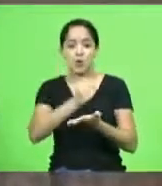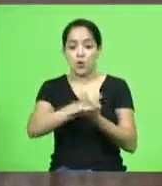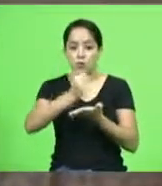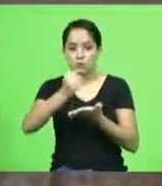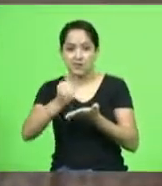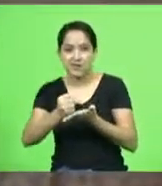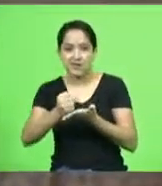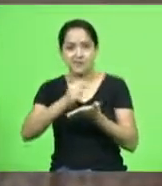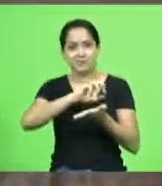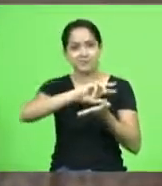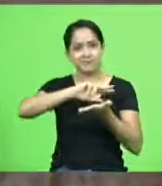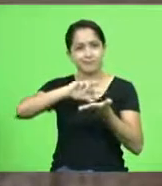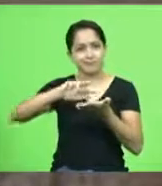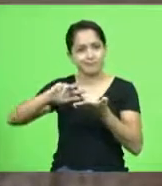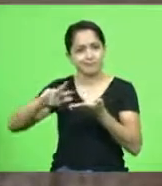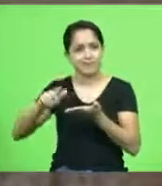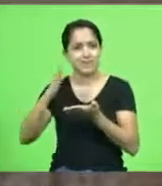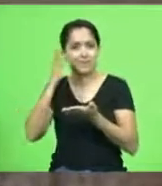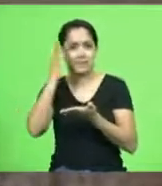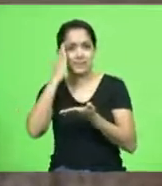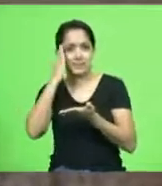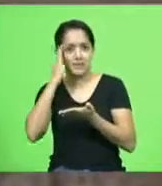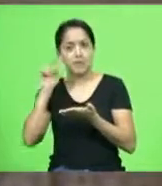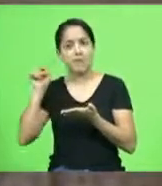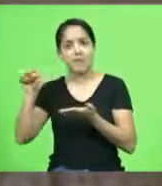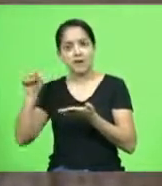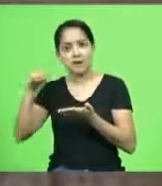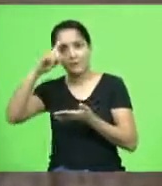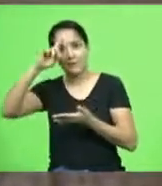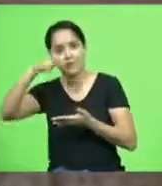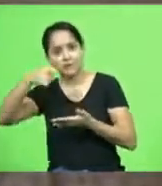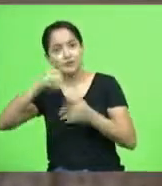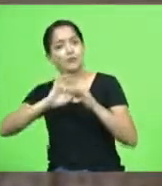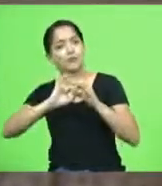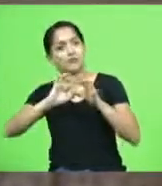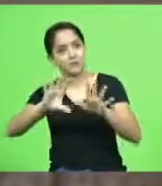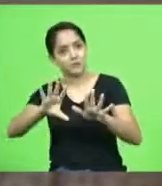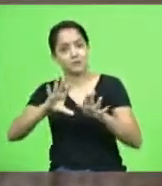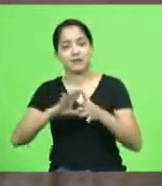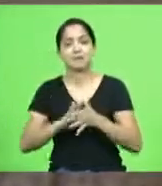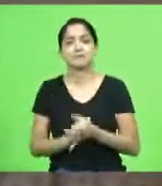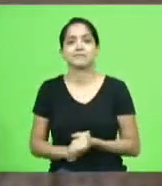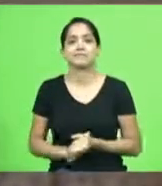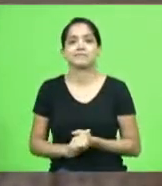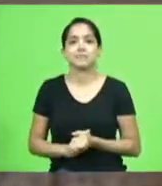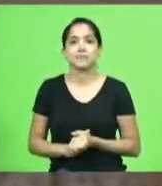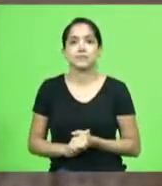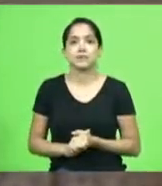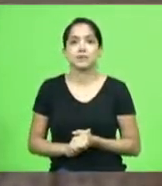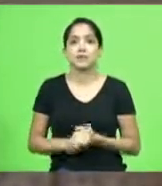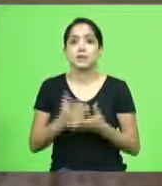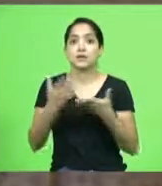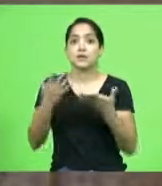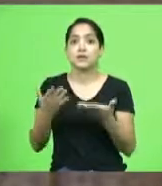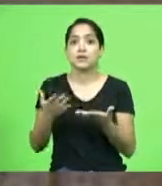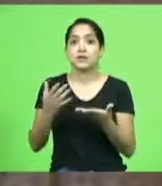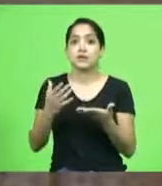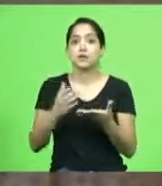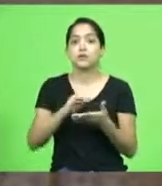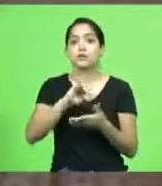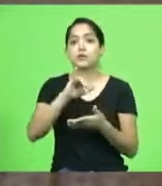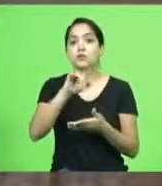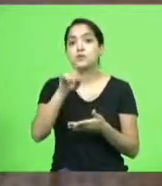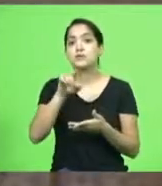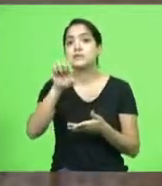e tudo que nós já sabemos o o STF fez soltou e o Zé Dirceu capitão do